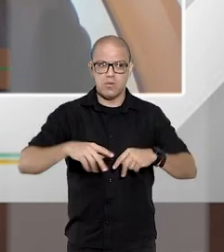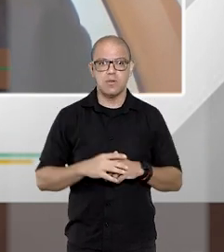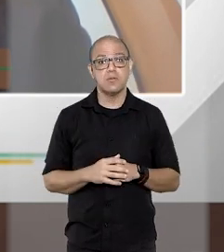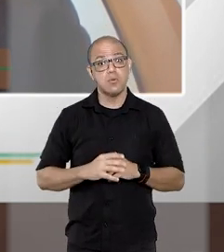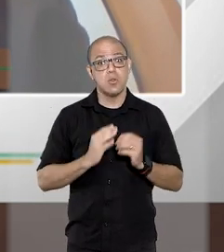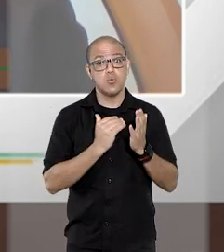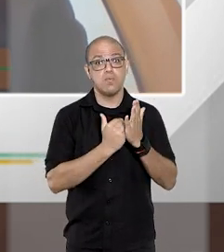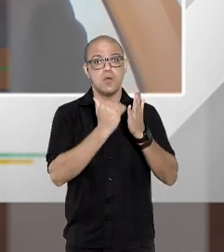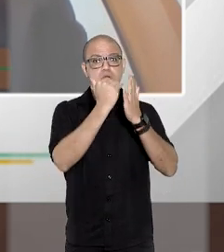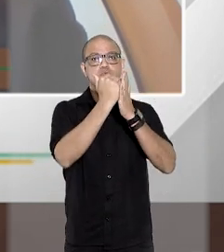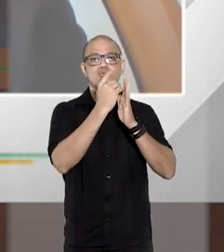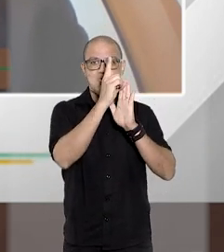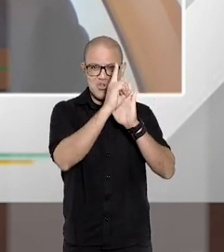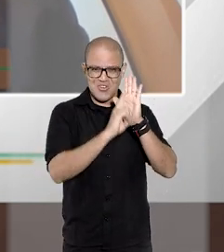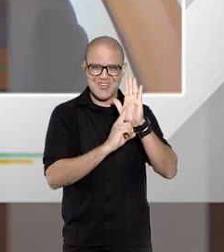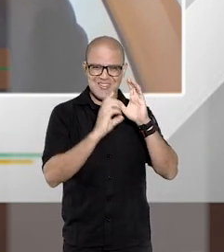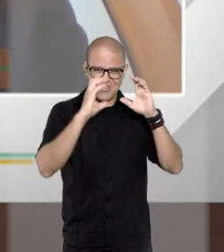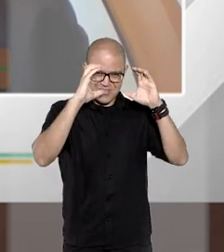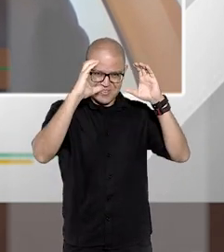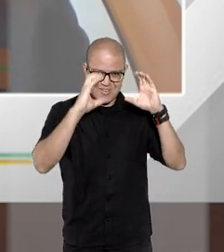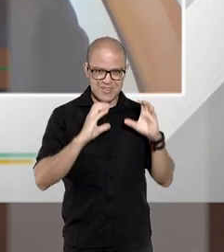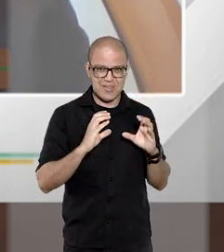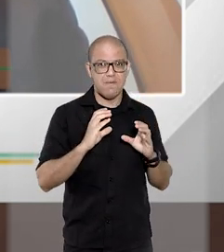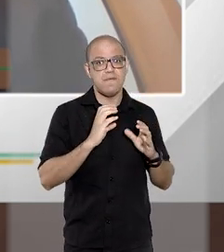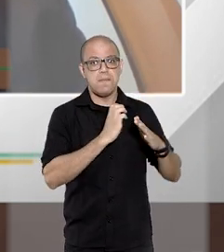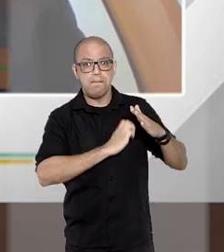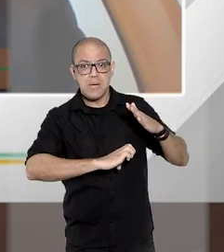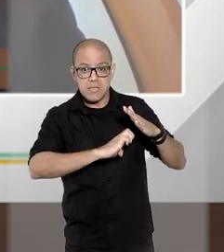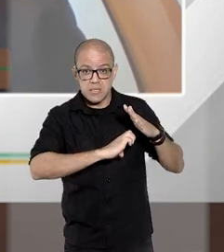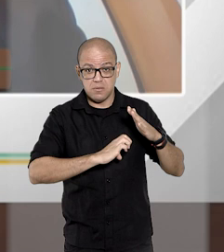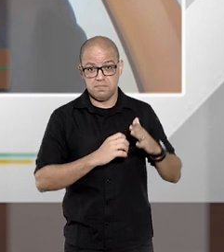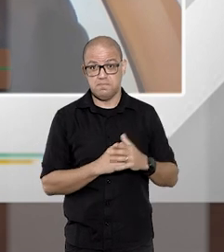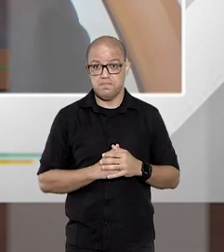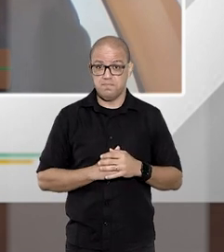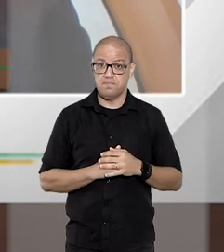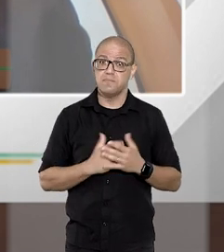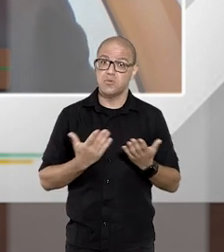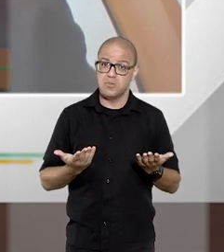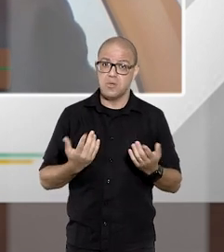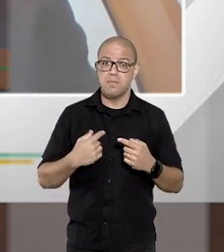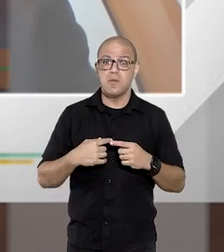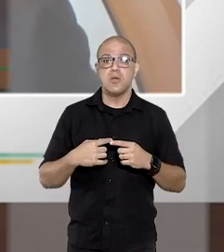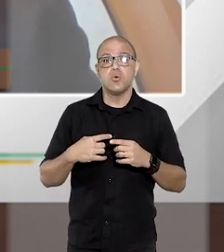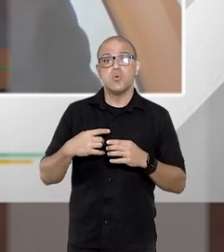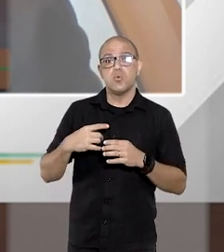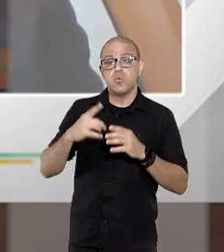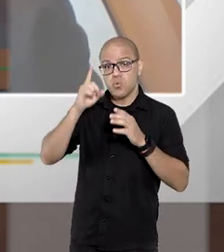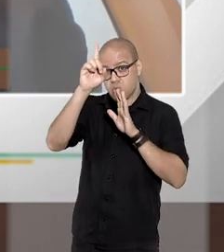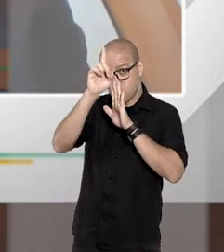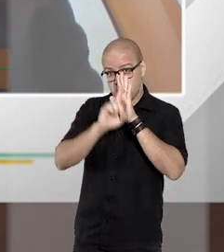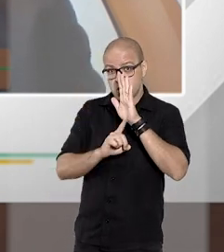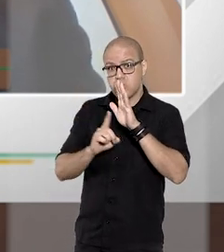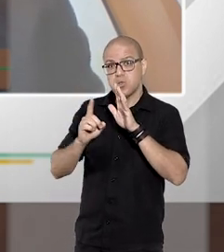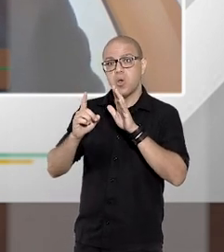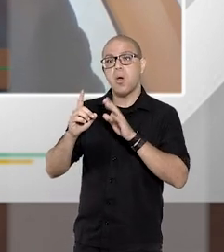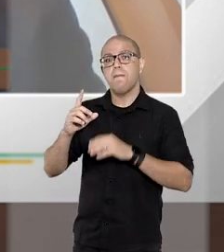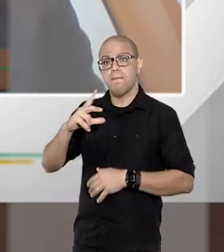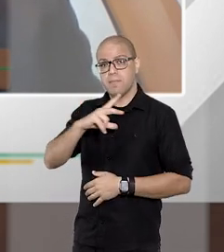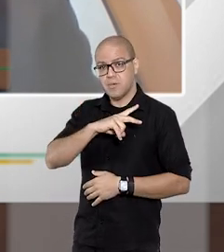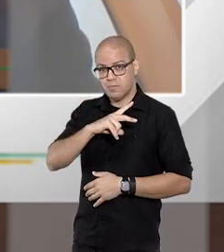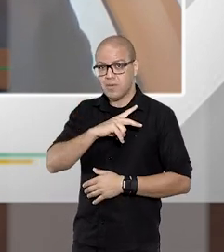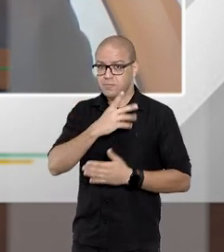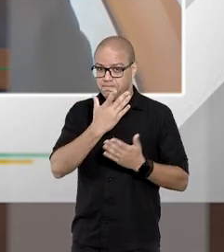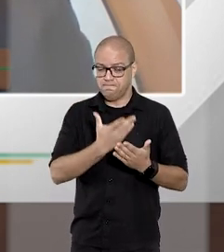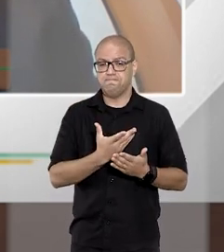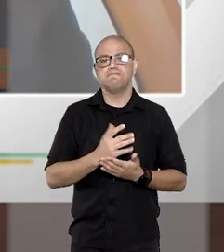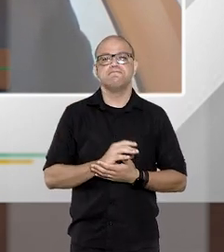mais o direito civil, o direito empresarial, enfim, o direito privado vai reger as pessoas de